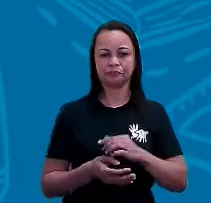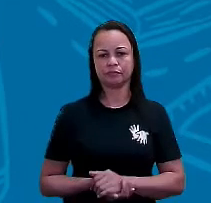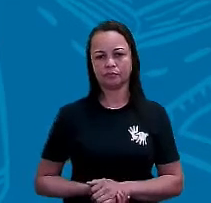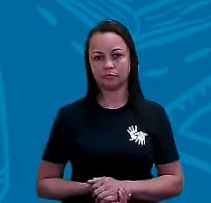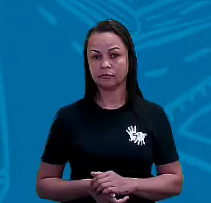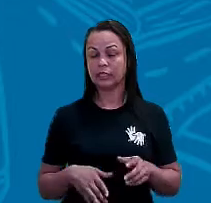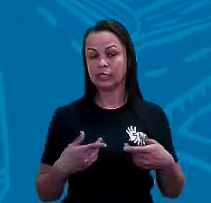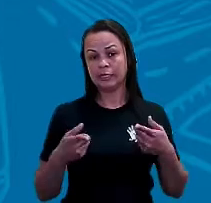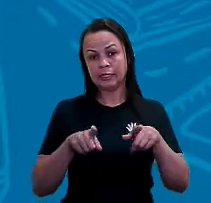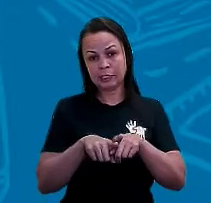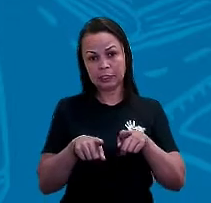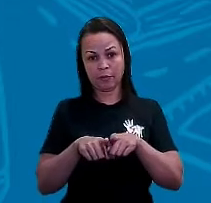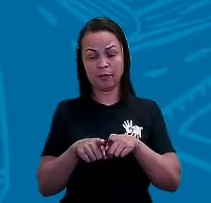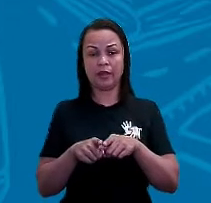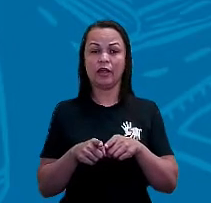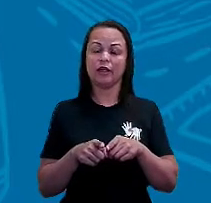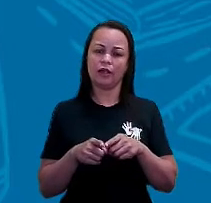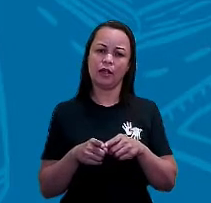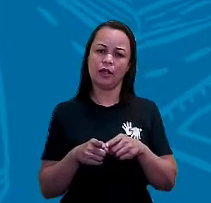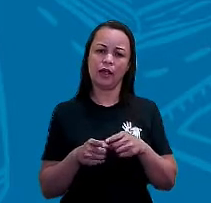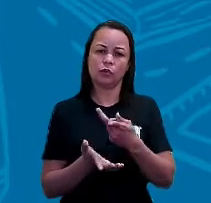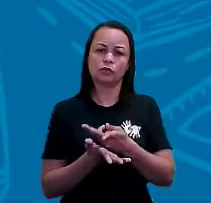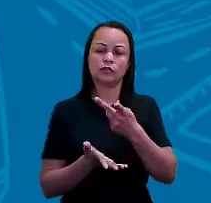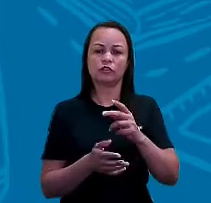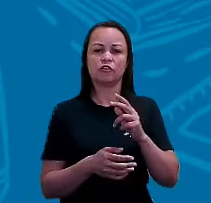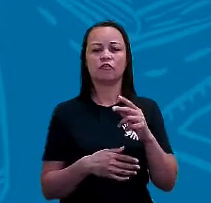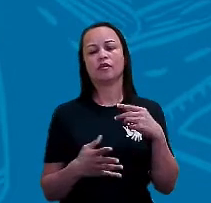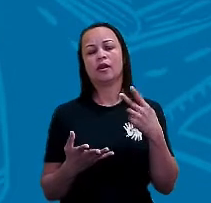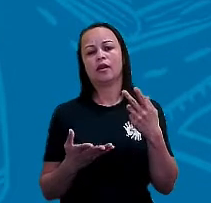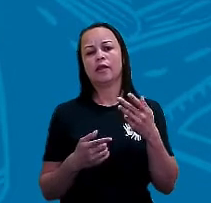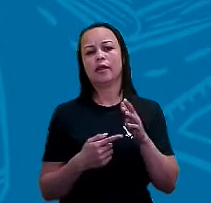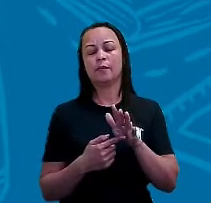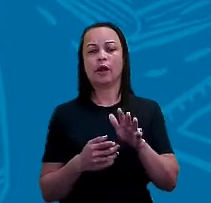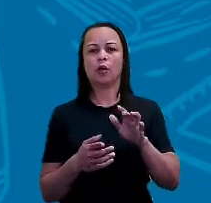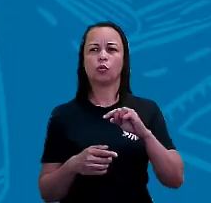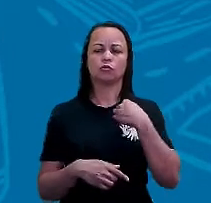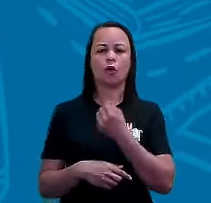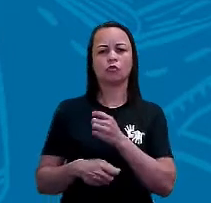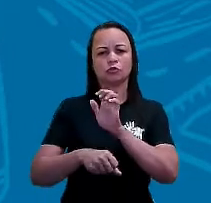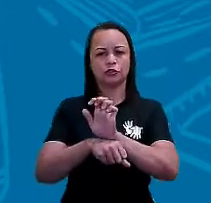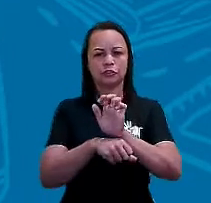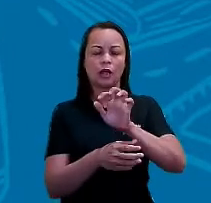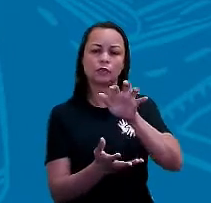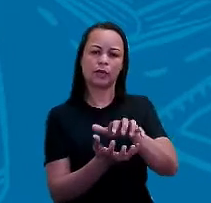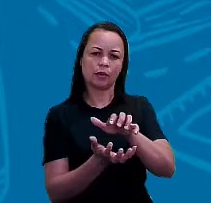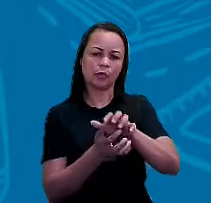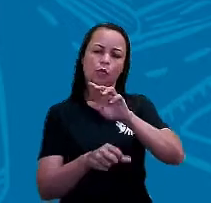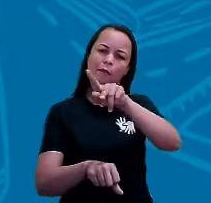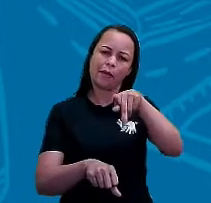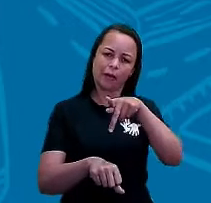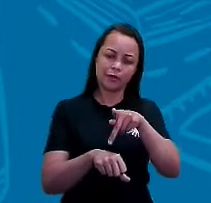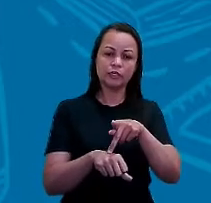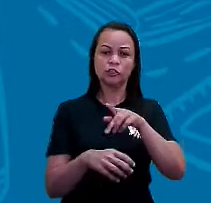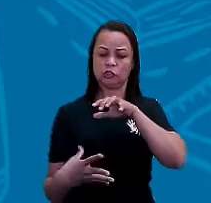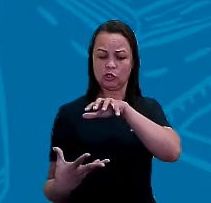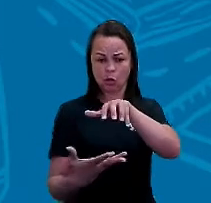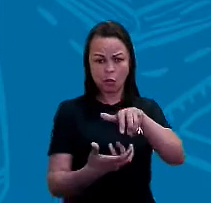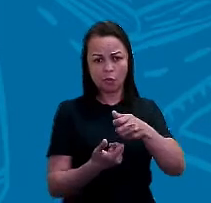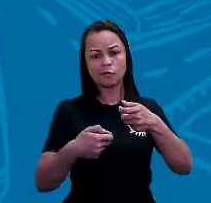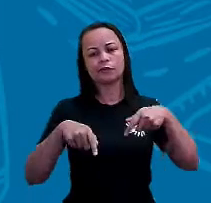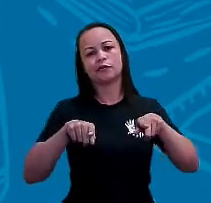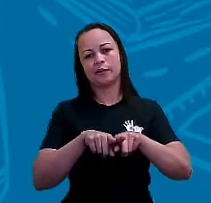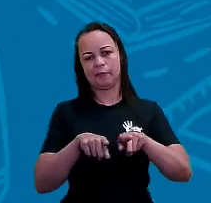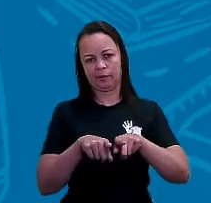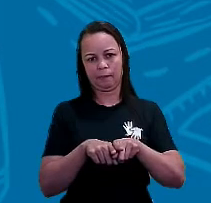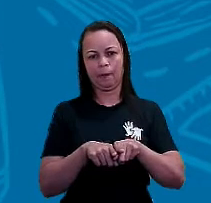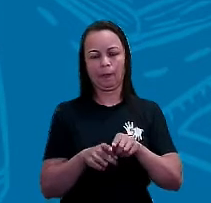E obviamente isso daí também vai valer para o nosso estado de Pernambuco, para o nosso país e para o nosso planeta, para o mundo como